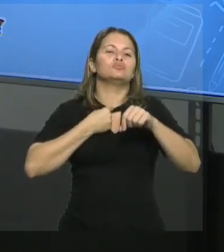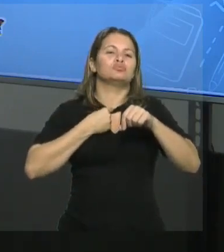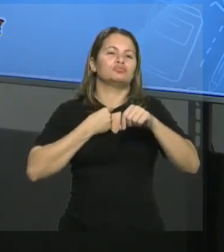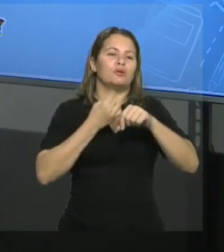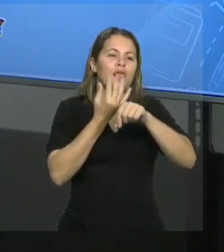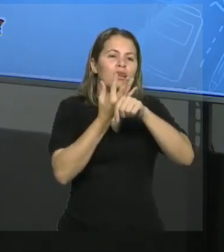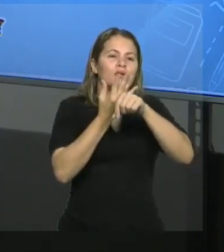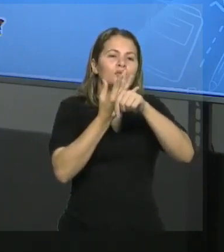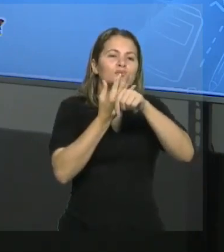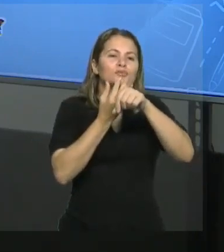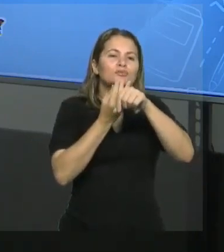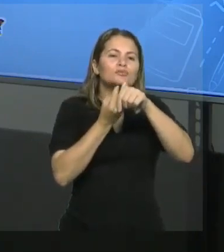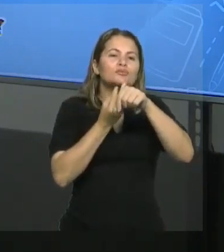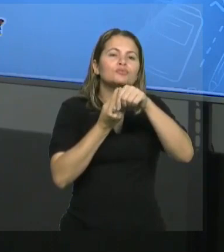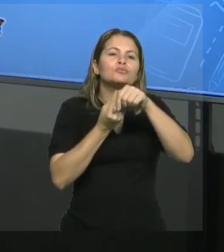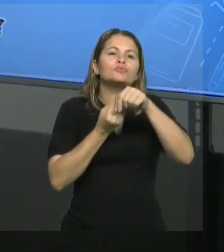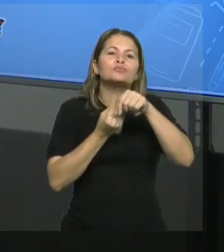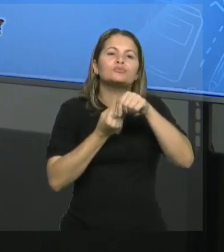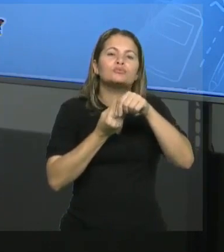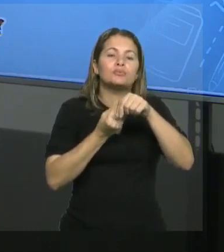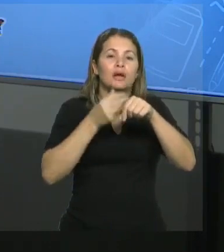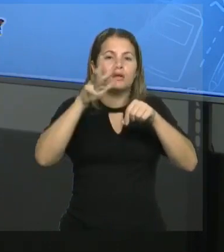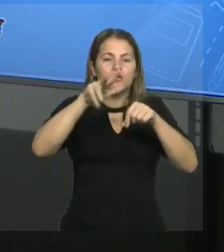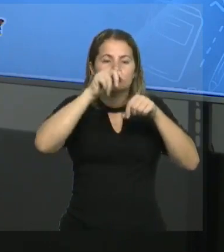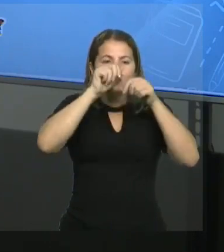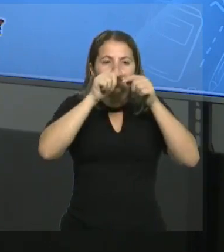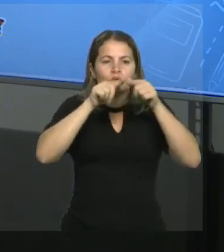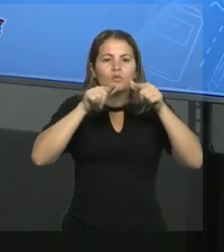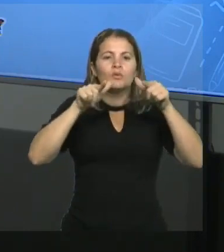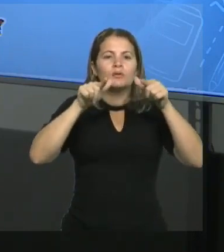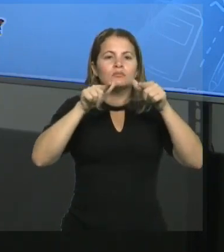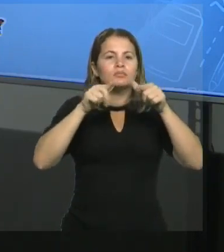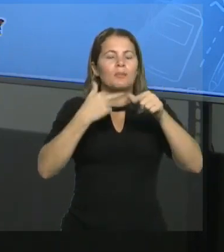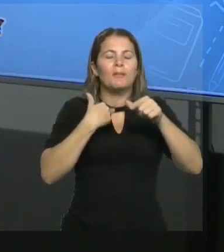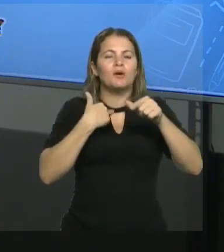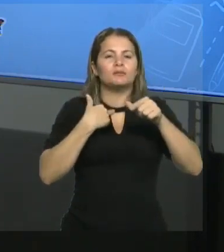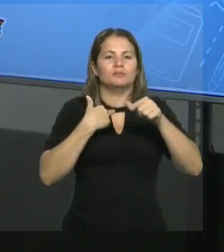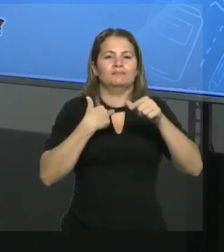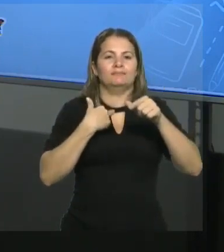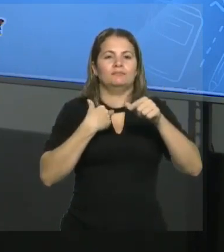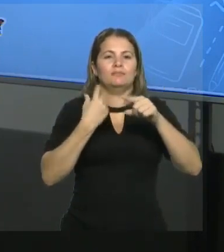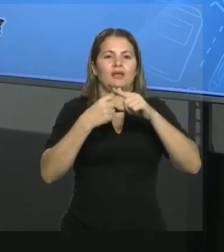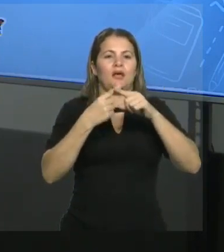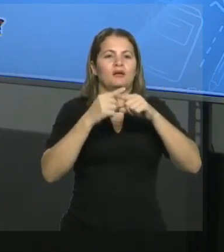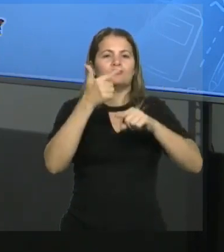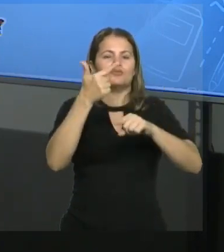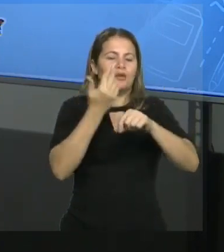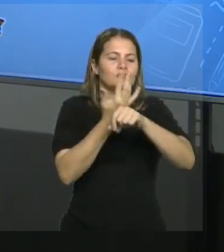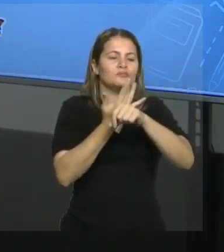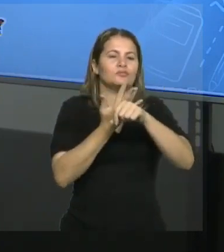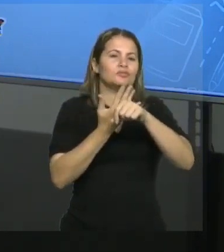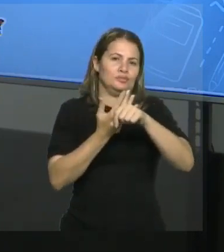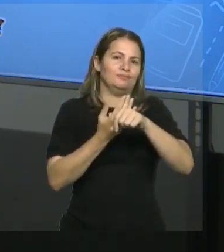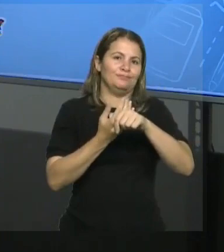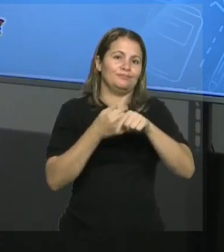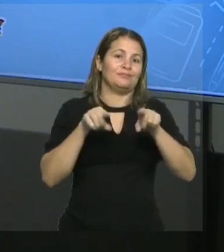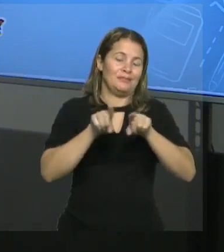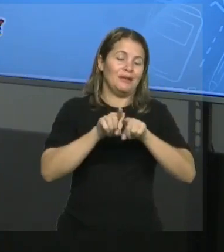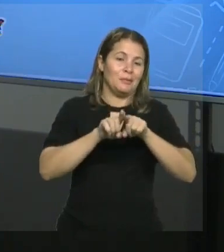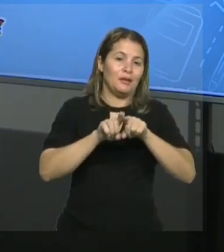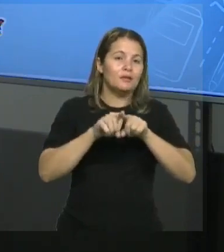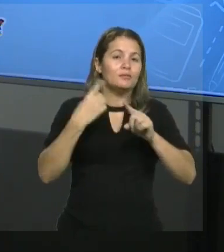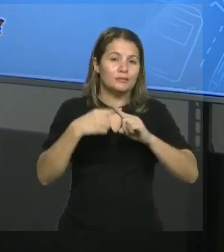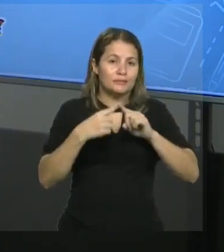de filtrar o ar. Além disso, a poluição entre eles também, que está presente no cigarro, o monóxido de